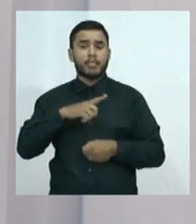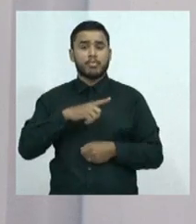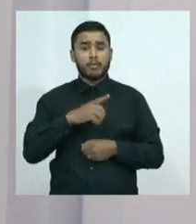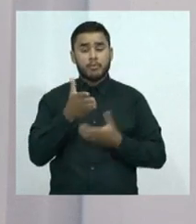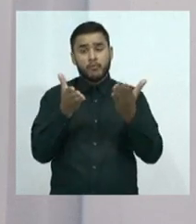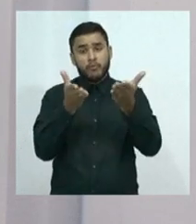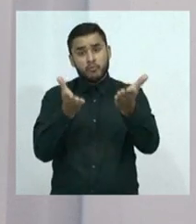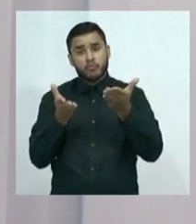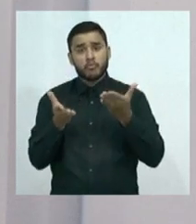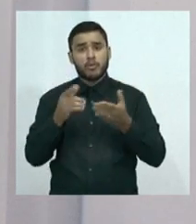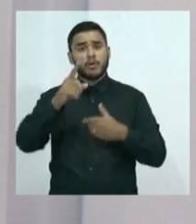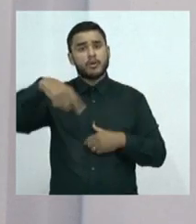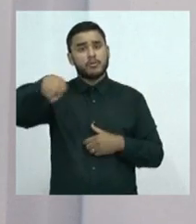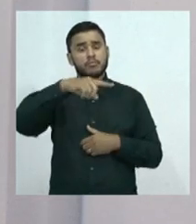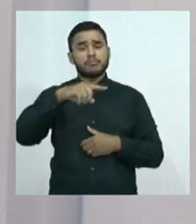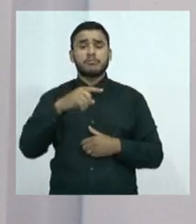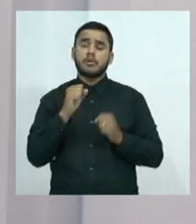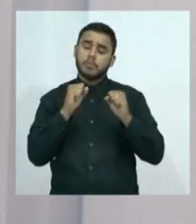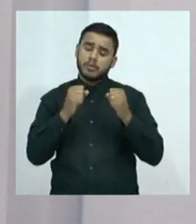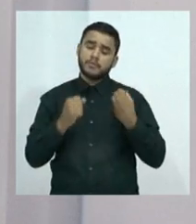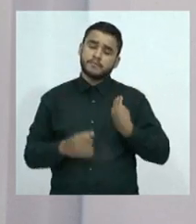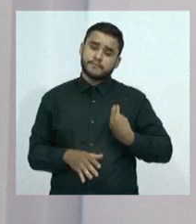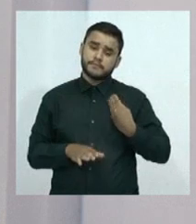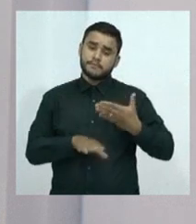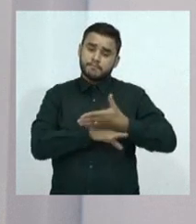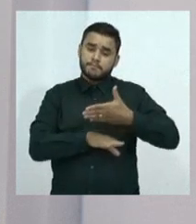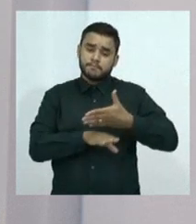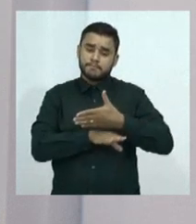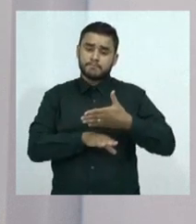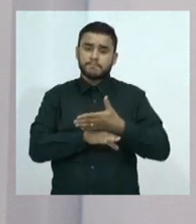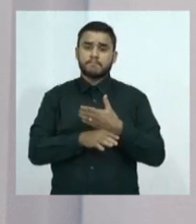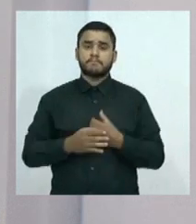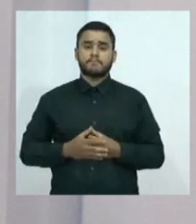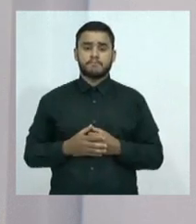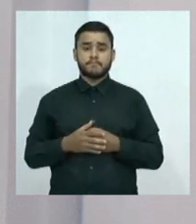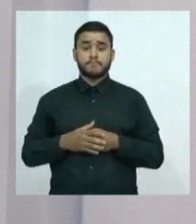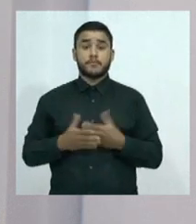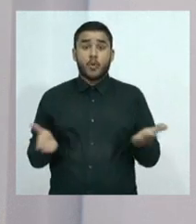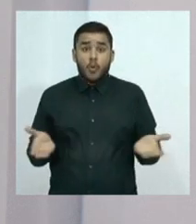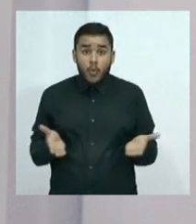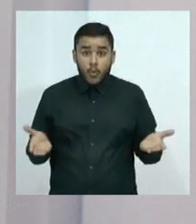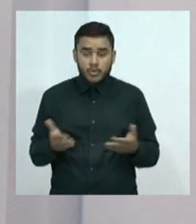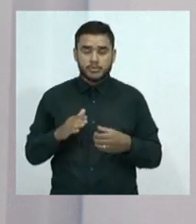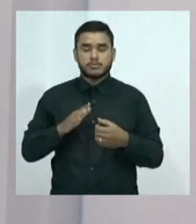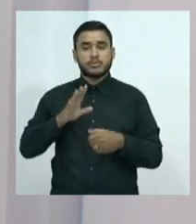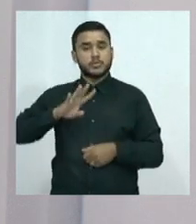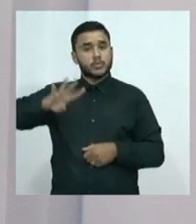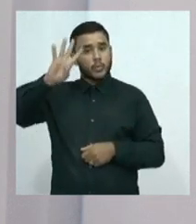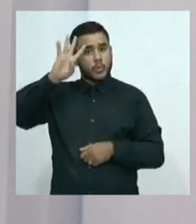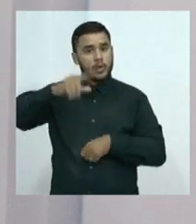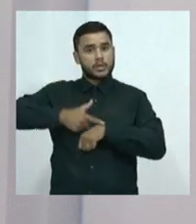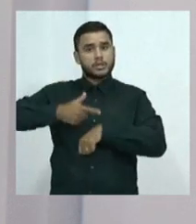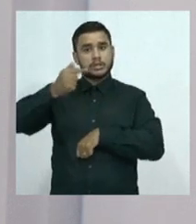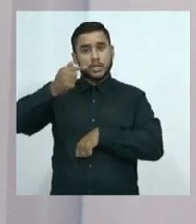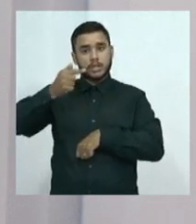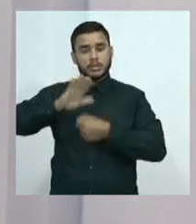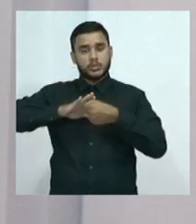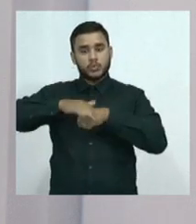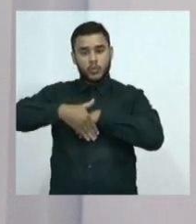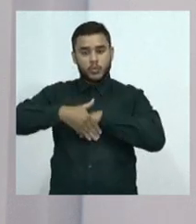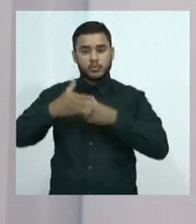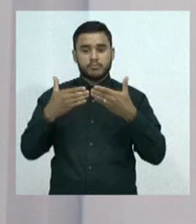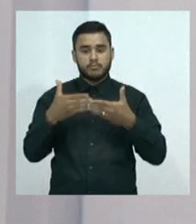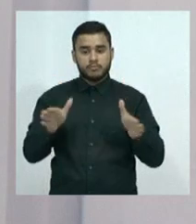a sociedade em geral a se fazer presente. Hoje a abertura será às 19h, a solenidade de abertura,